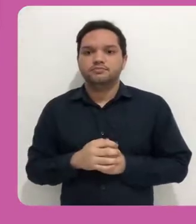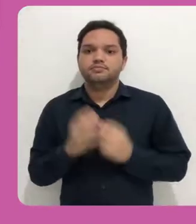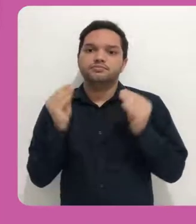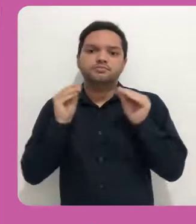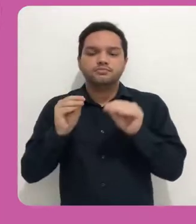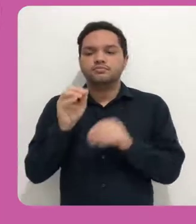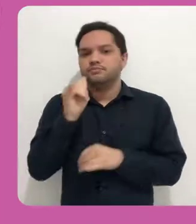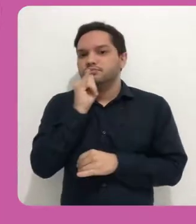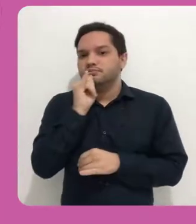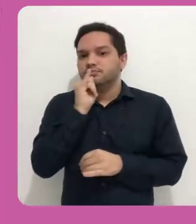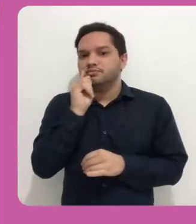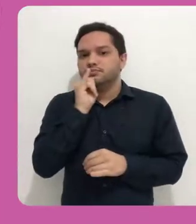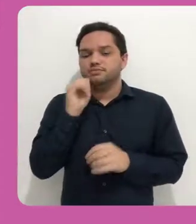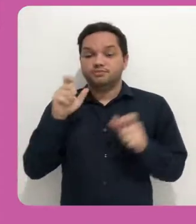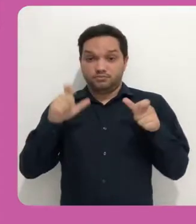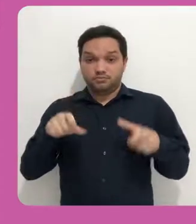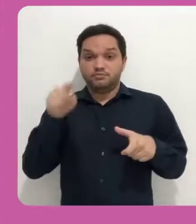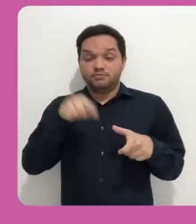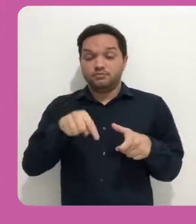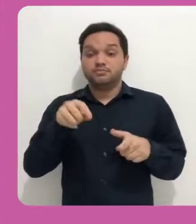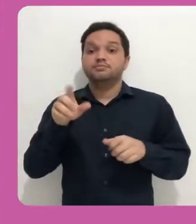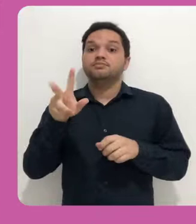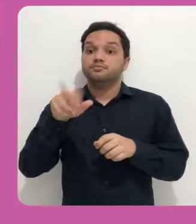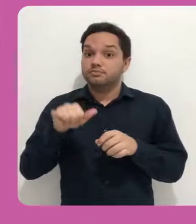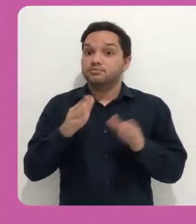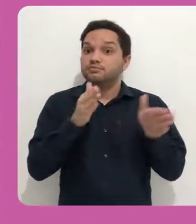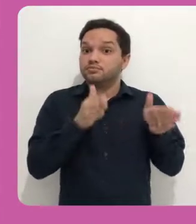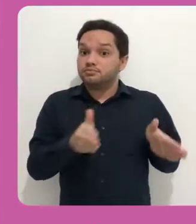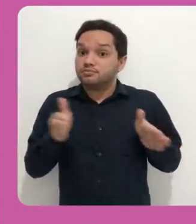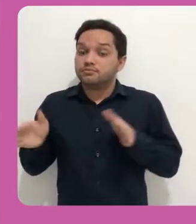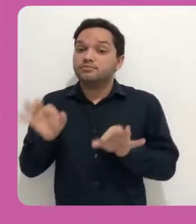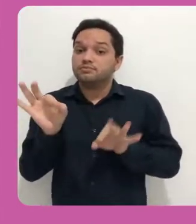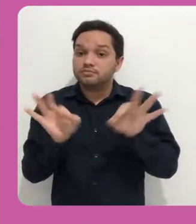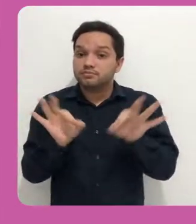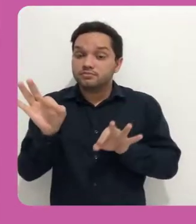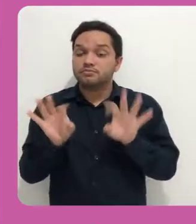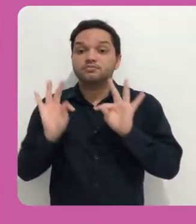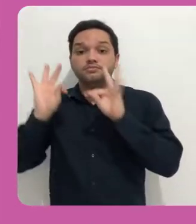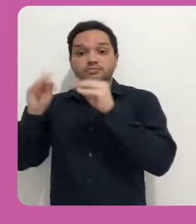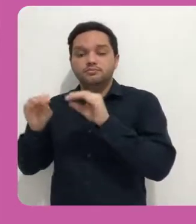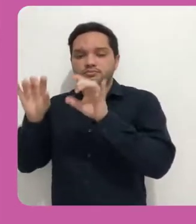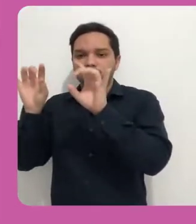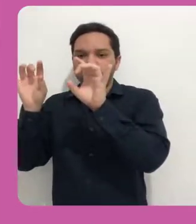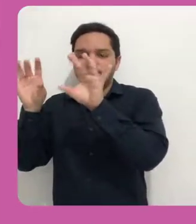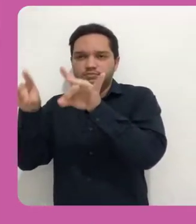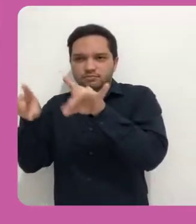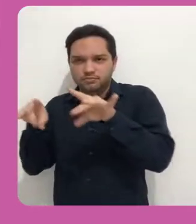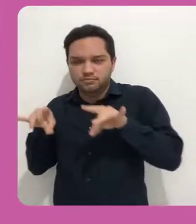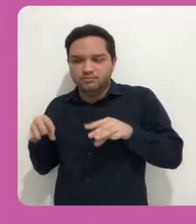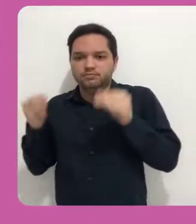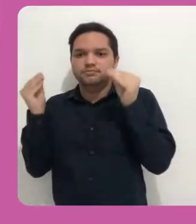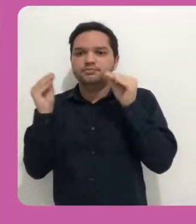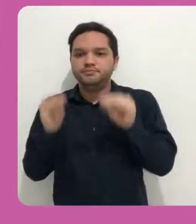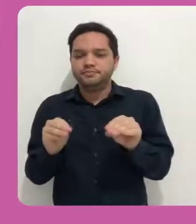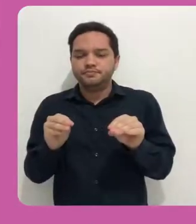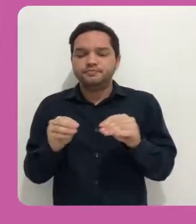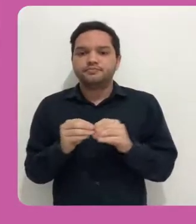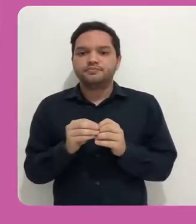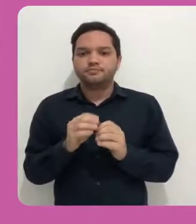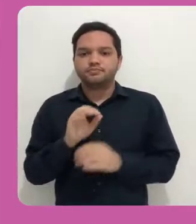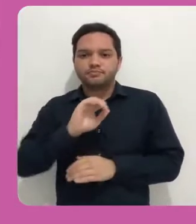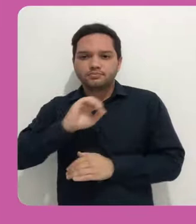espaço e vai organizar todos os arquivos que estão abaixo dele um pouquinho para a direita. Então,